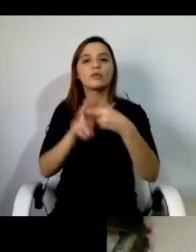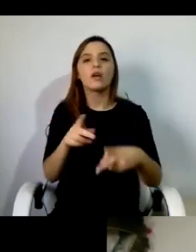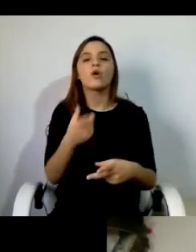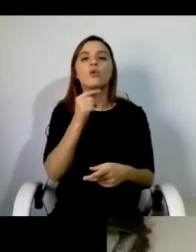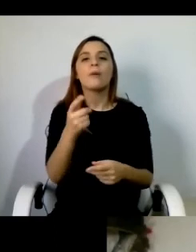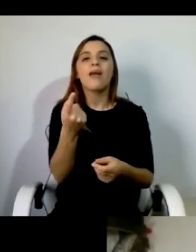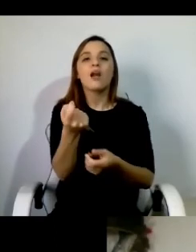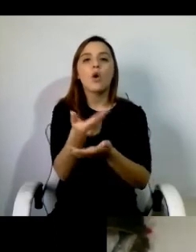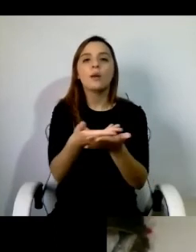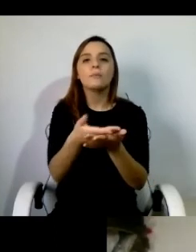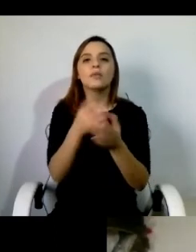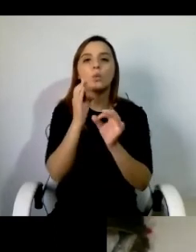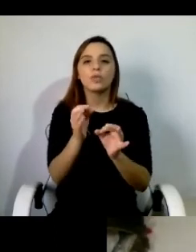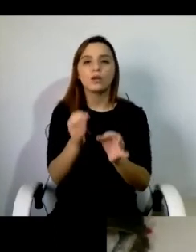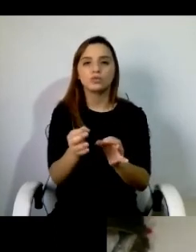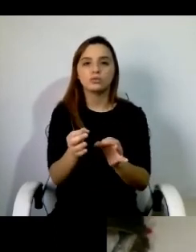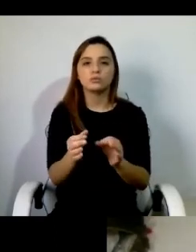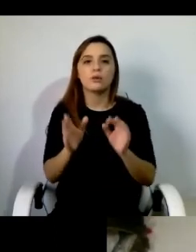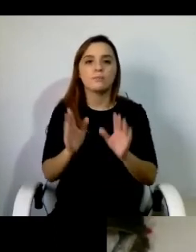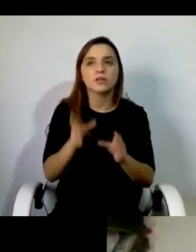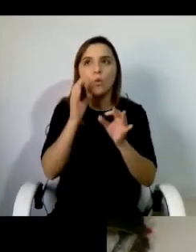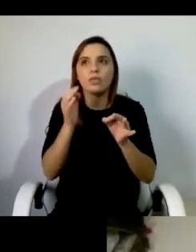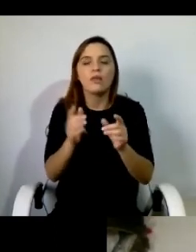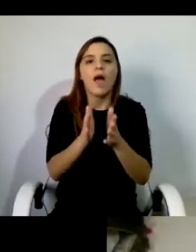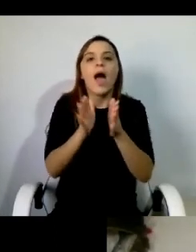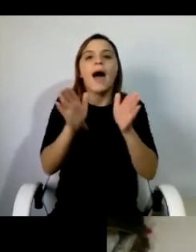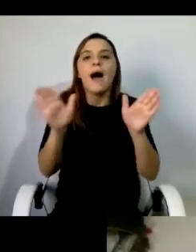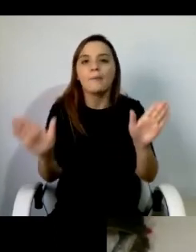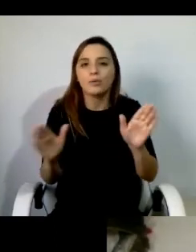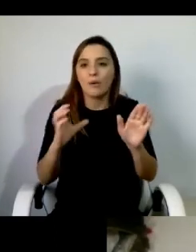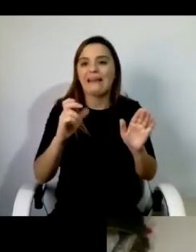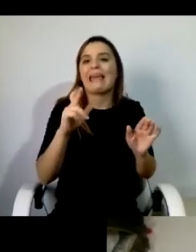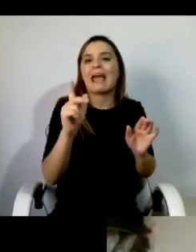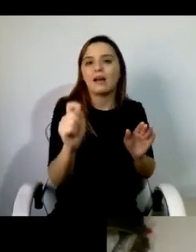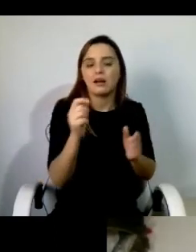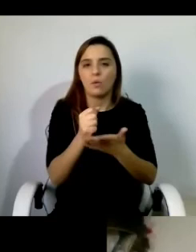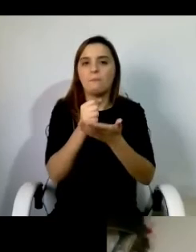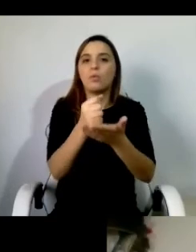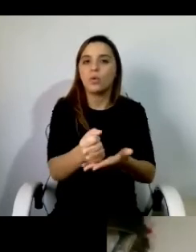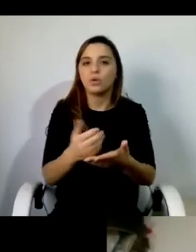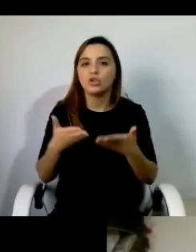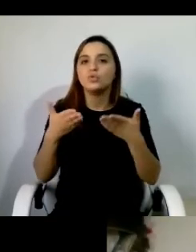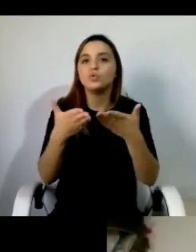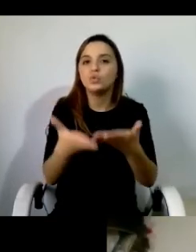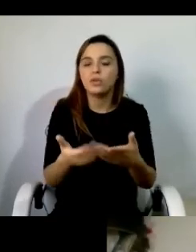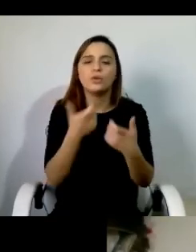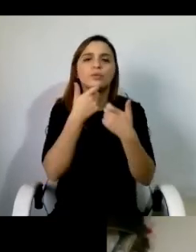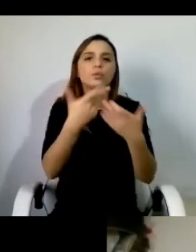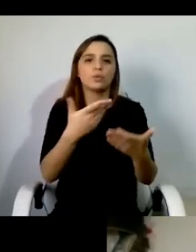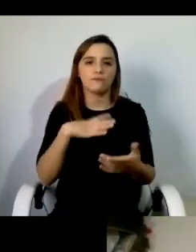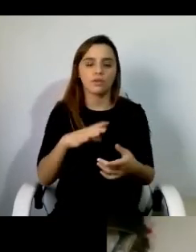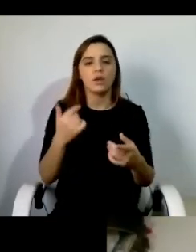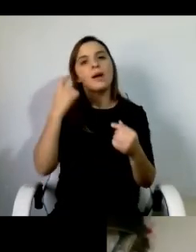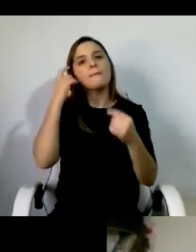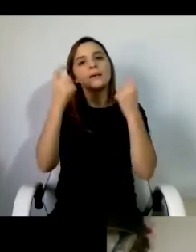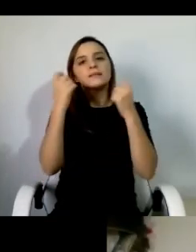é entender aqui um cuidado de uma forma muito ampla do care se quisermos do apoio das ajudas tudo aquilo que vocês querem e sobretudo pensarmos naquilo que é um